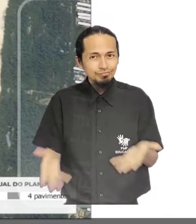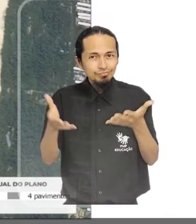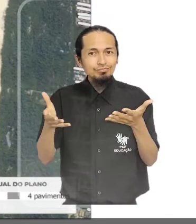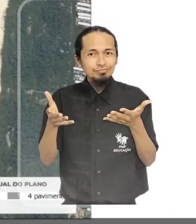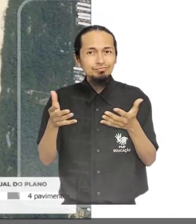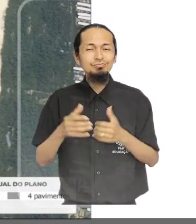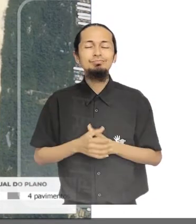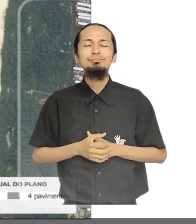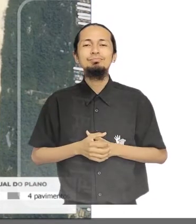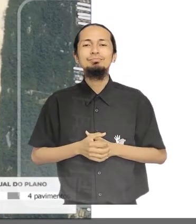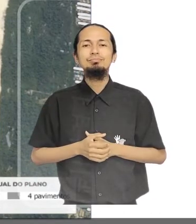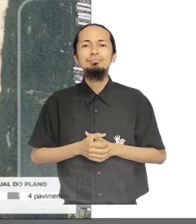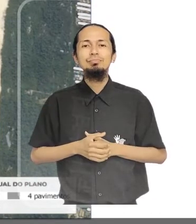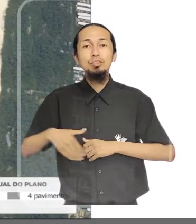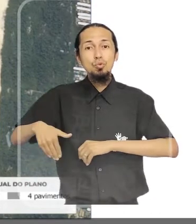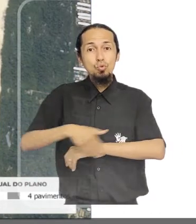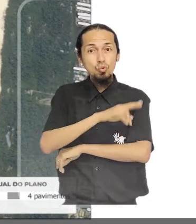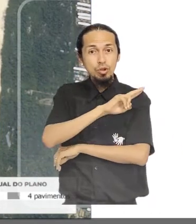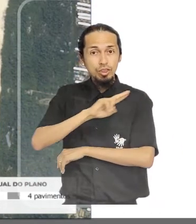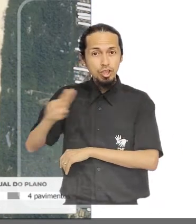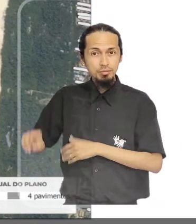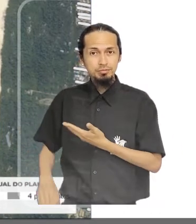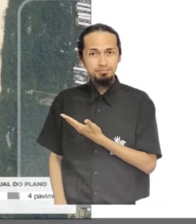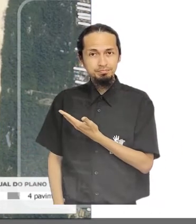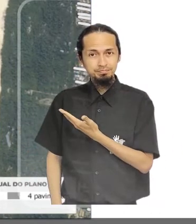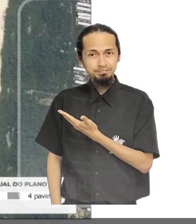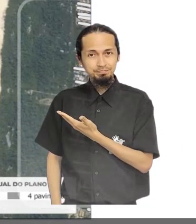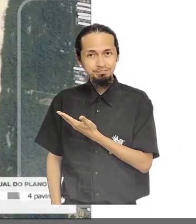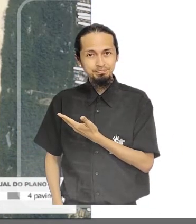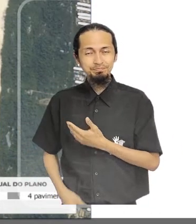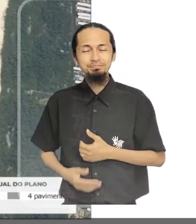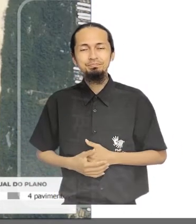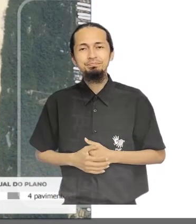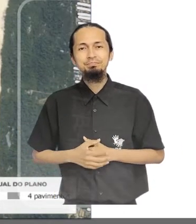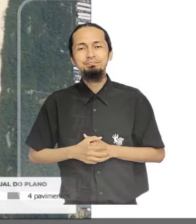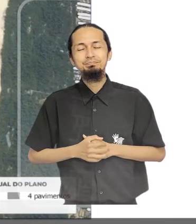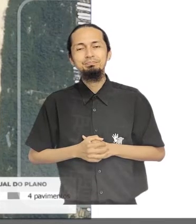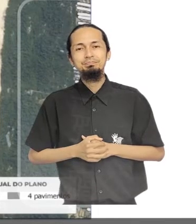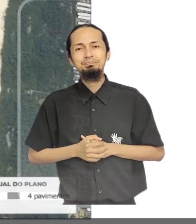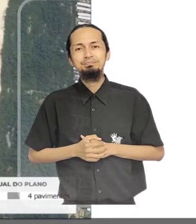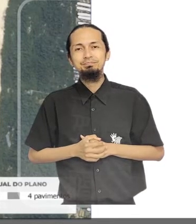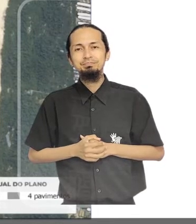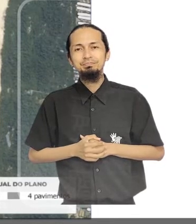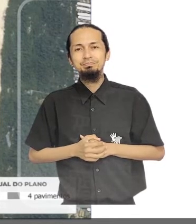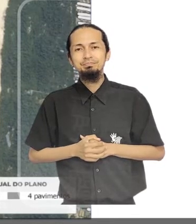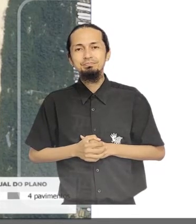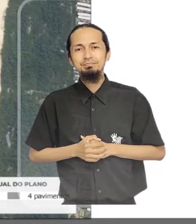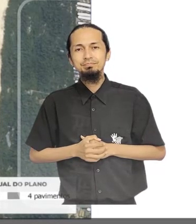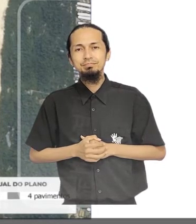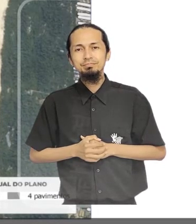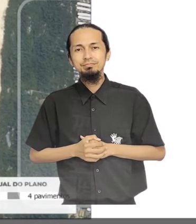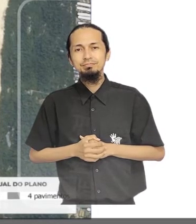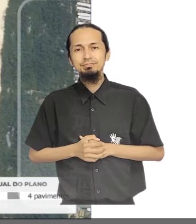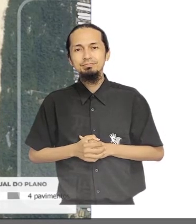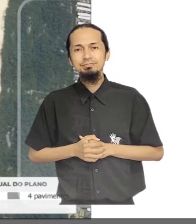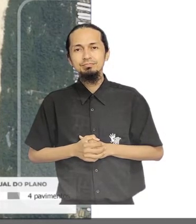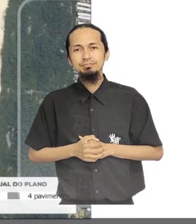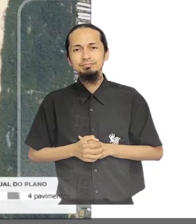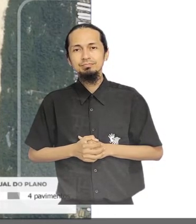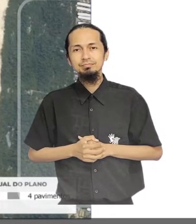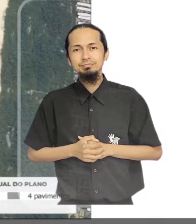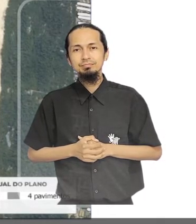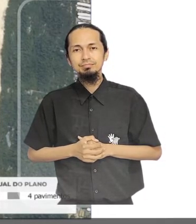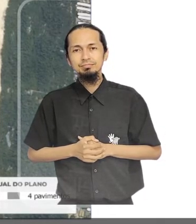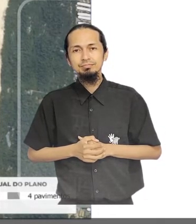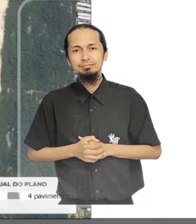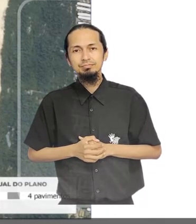receber incentivos. Rodovia João Galberto Soares, rua Graciliano Manoel Gomes,